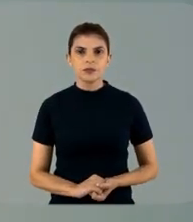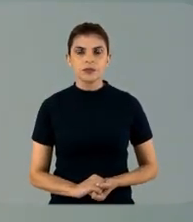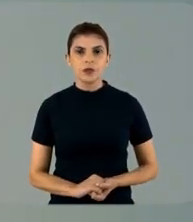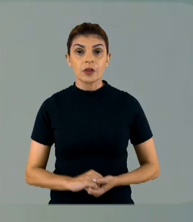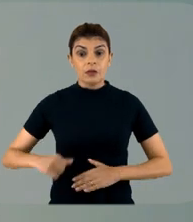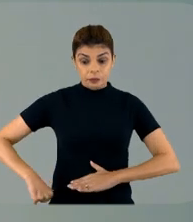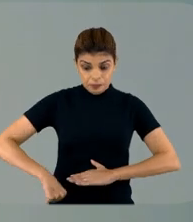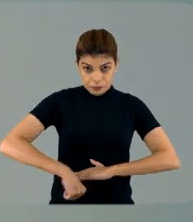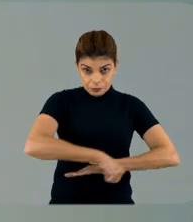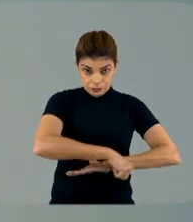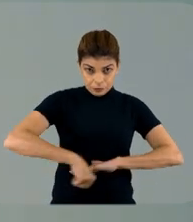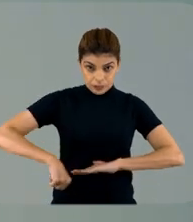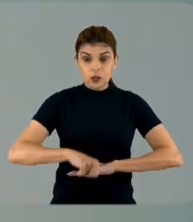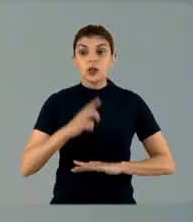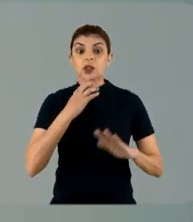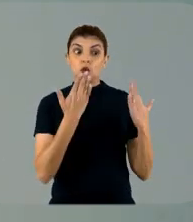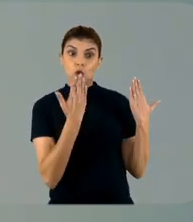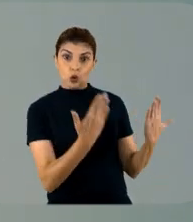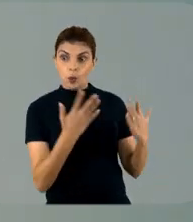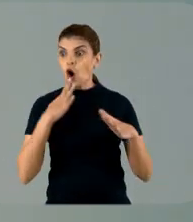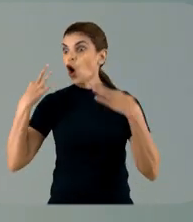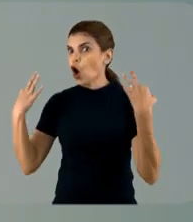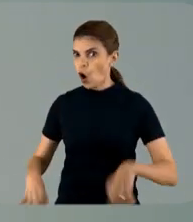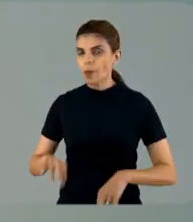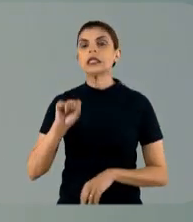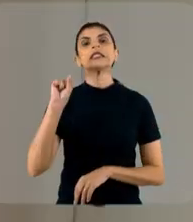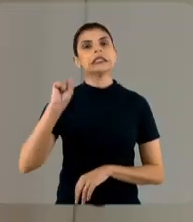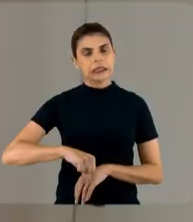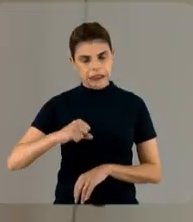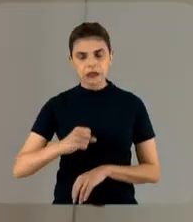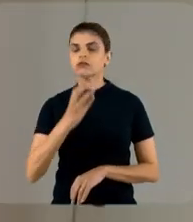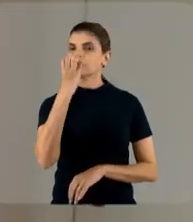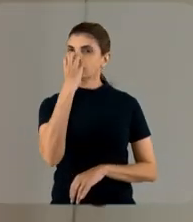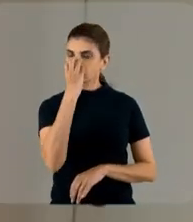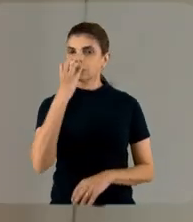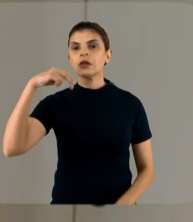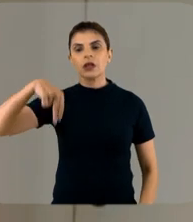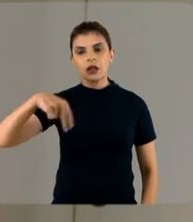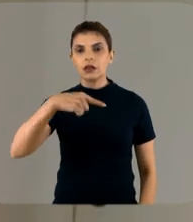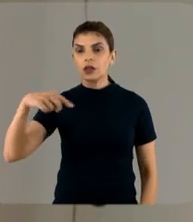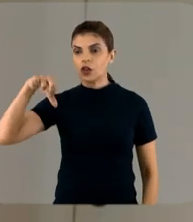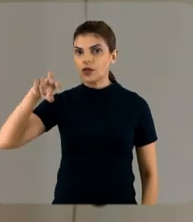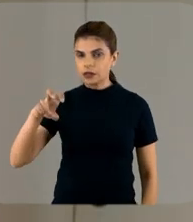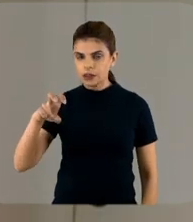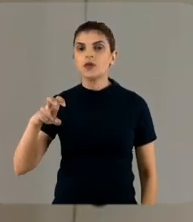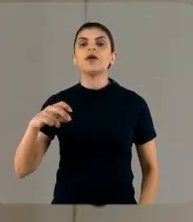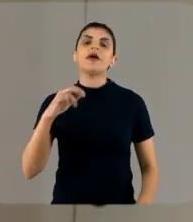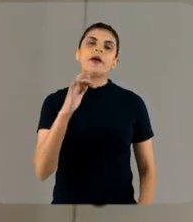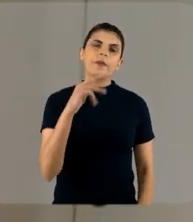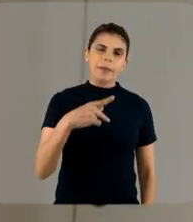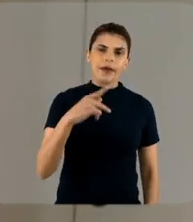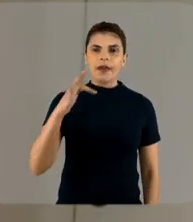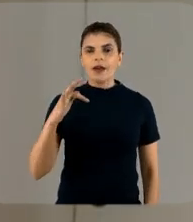Para casos suspeitos ou confirmados, sim. Então, aí eu usaria, né, os equipamentos completos, máscara